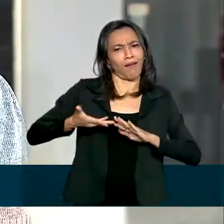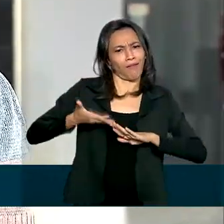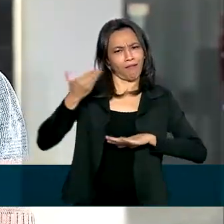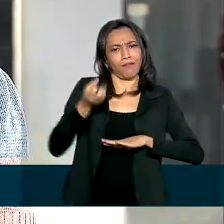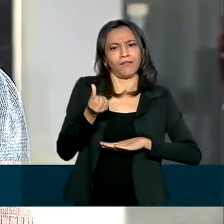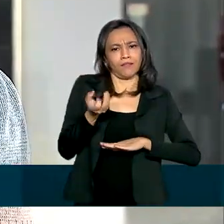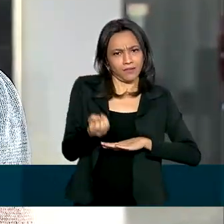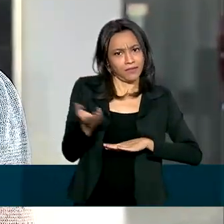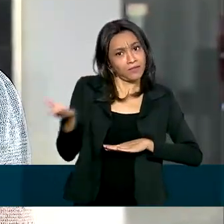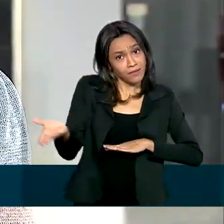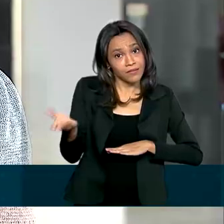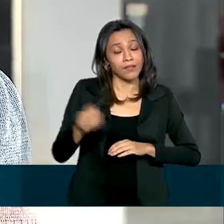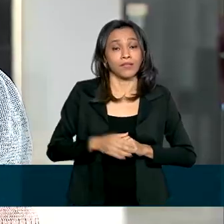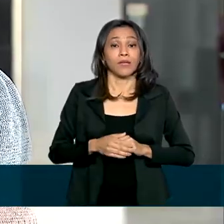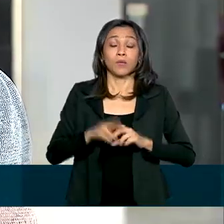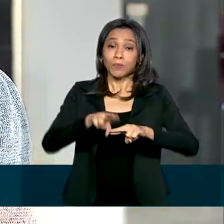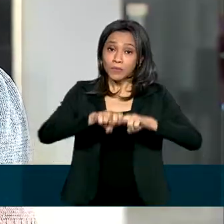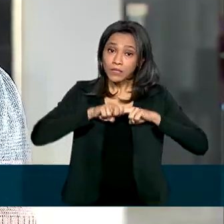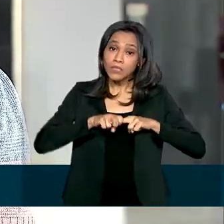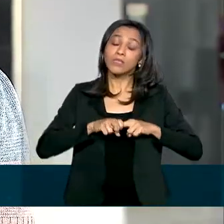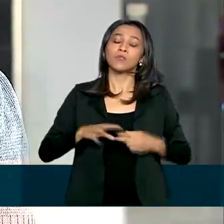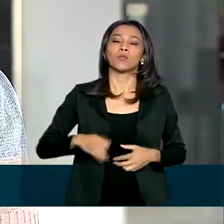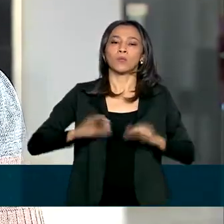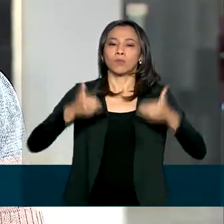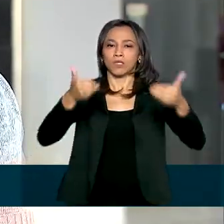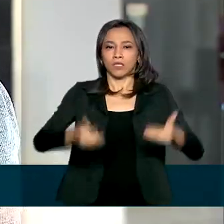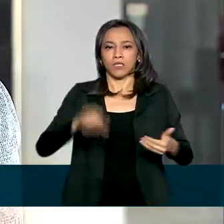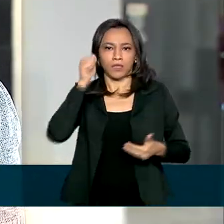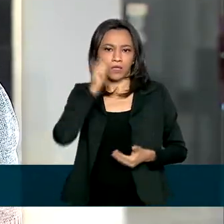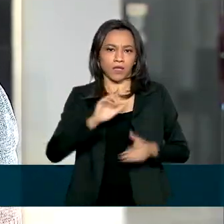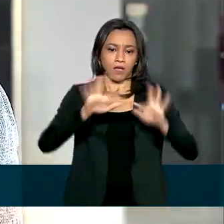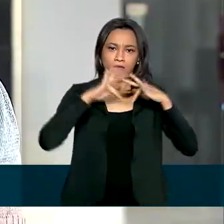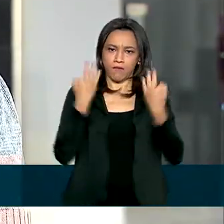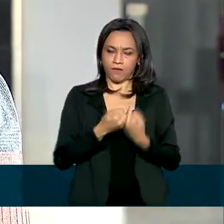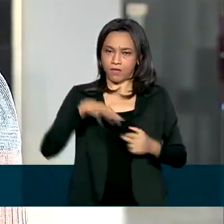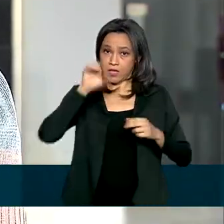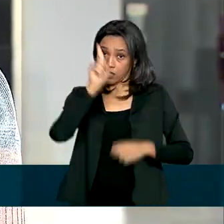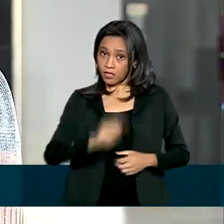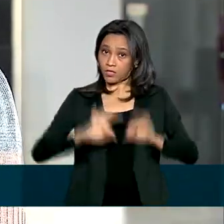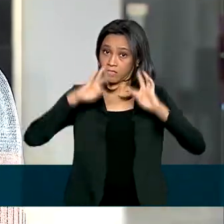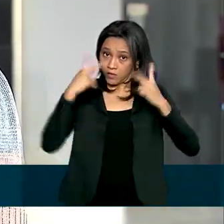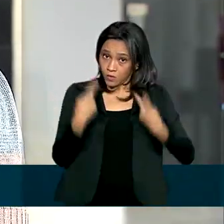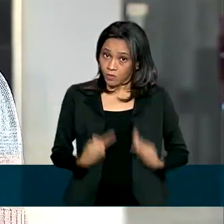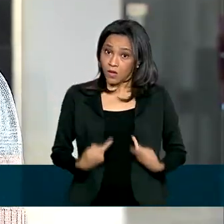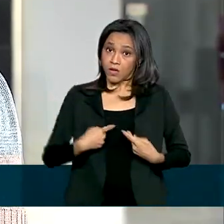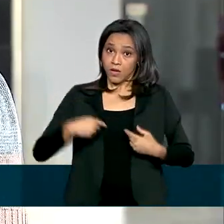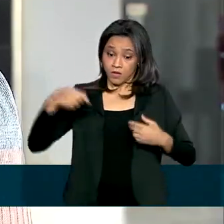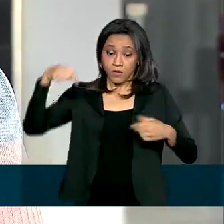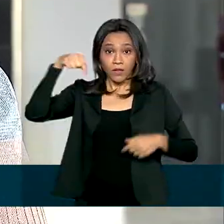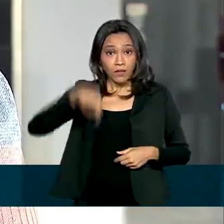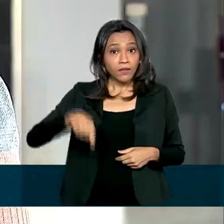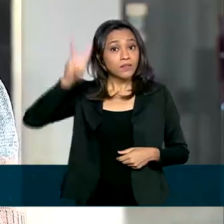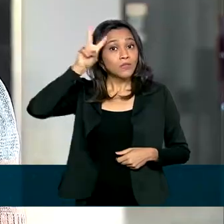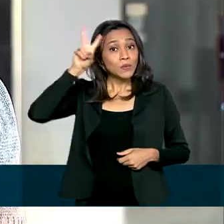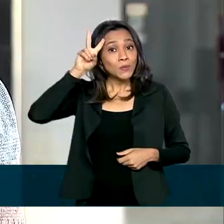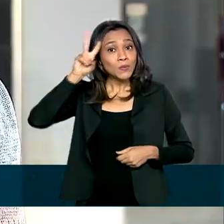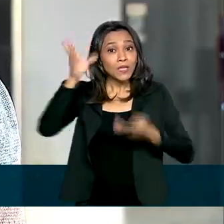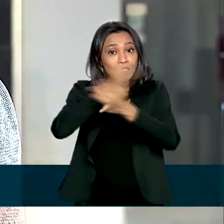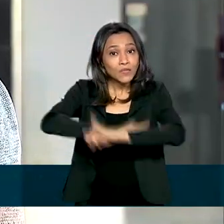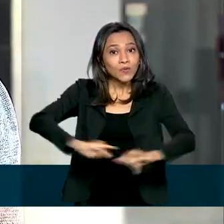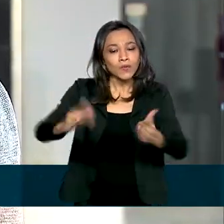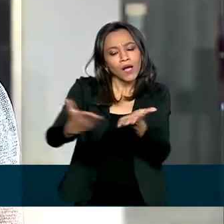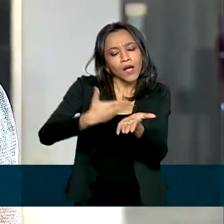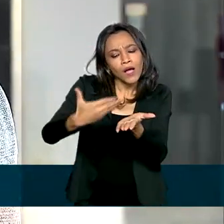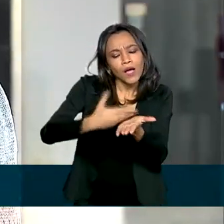Por isso, o Ministério da Mulher, Família e dos Direitos Humanos lança nesta segunda-feira uma cartilha que